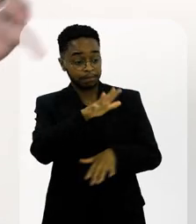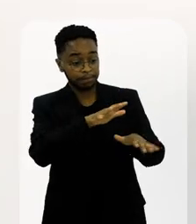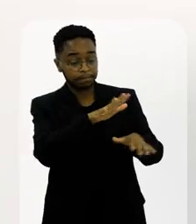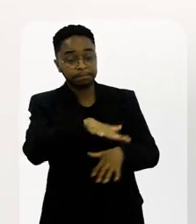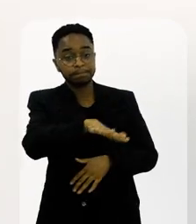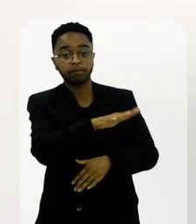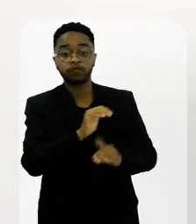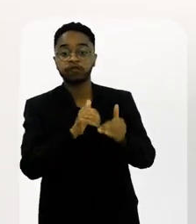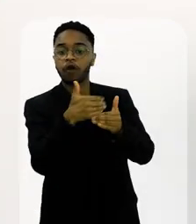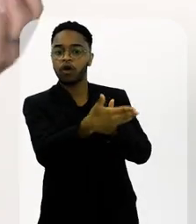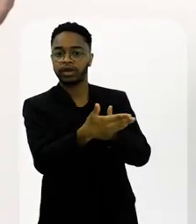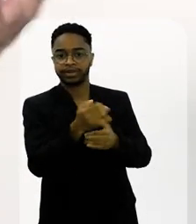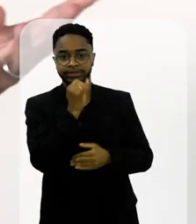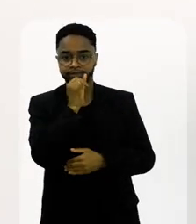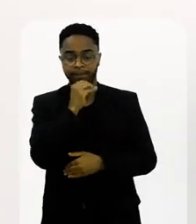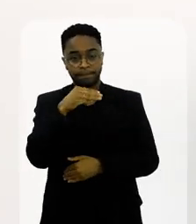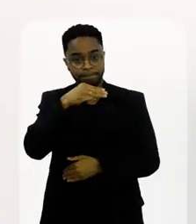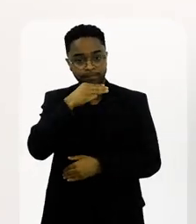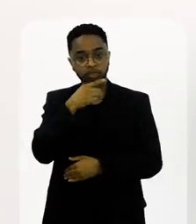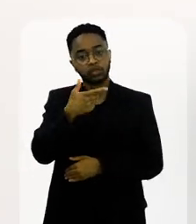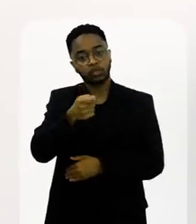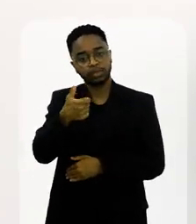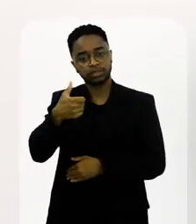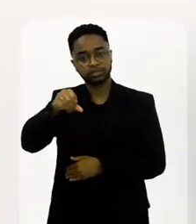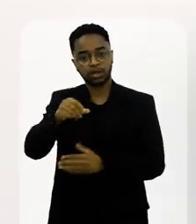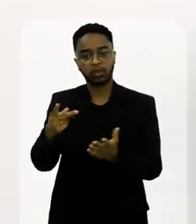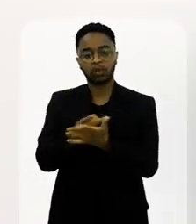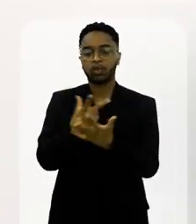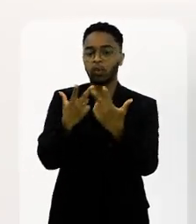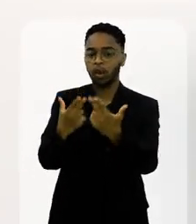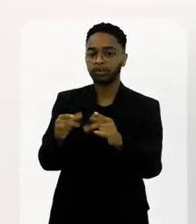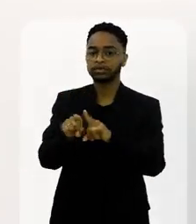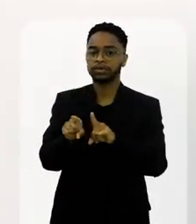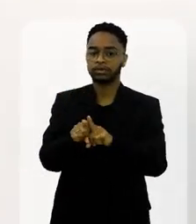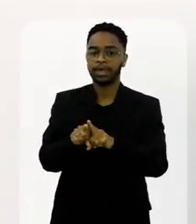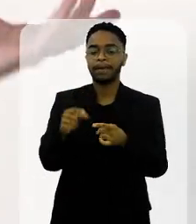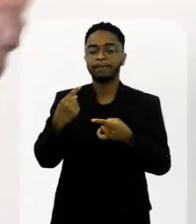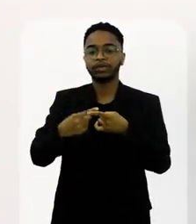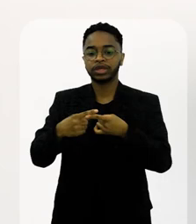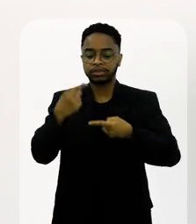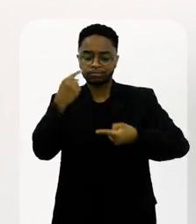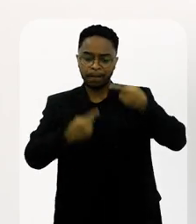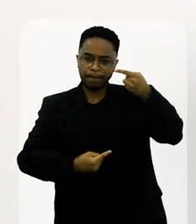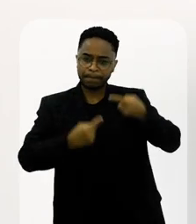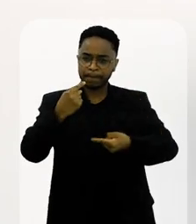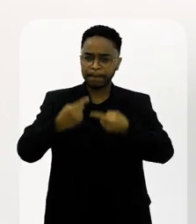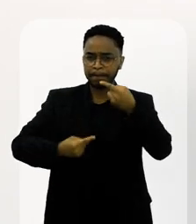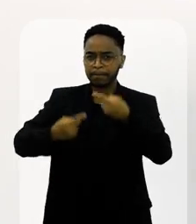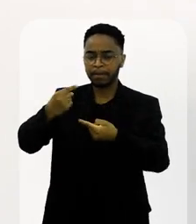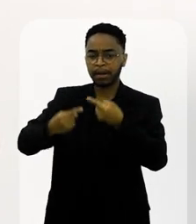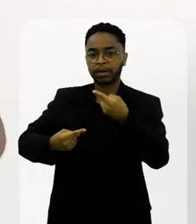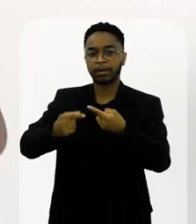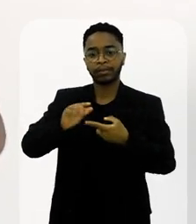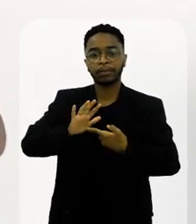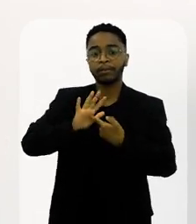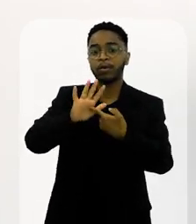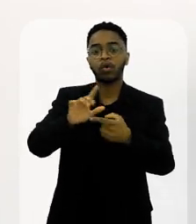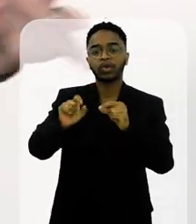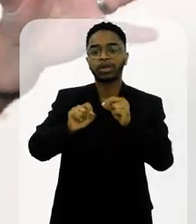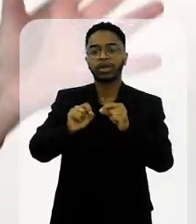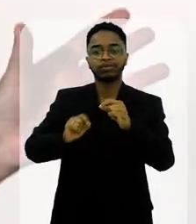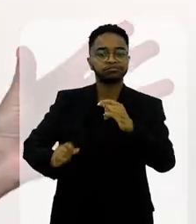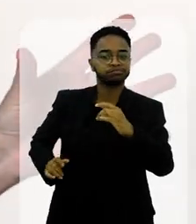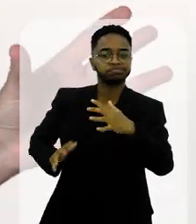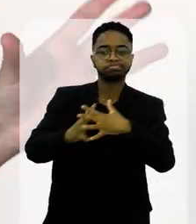fora. É o desfile que transborda. Ah, Mangueira 2019 também acontece isso, né? É um desfile que transborda a discussão que a escola de samba traz para a avenida